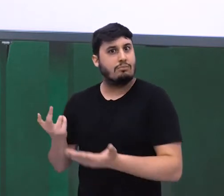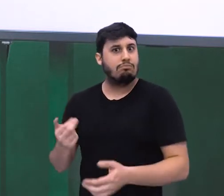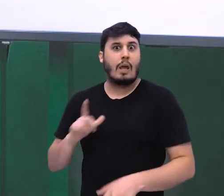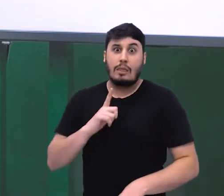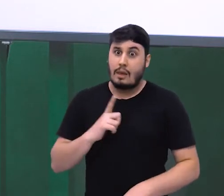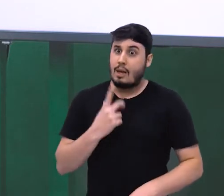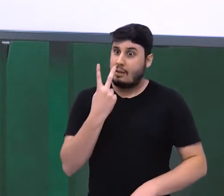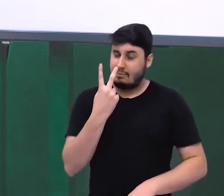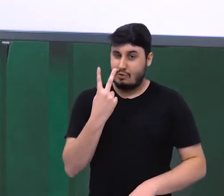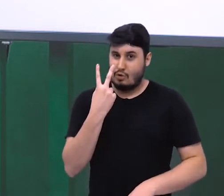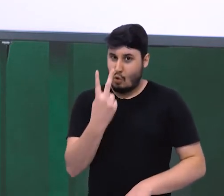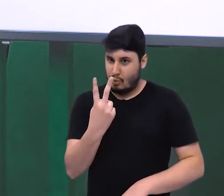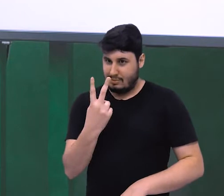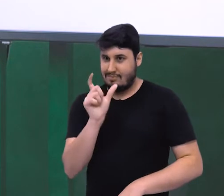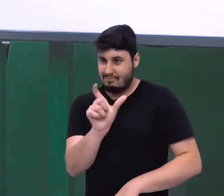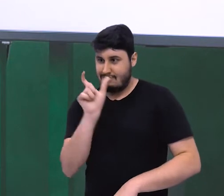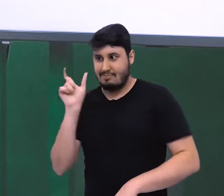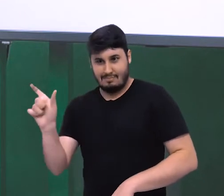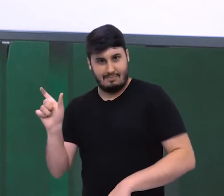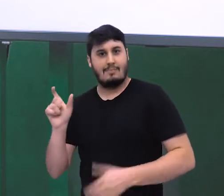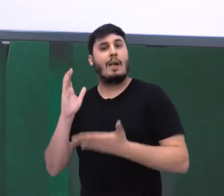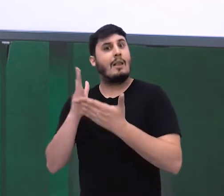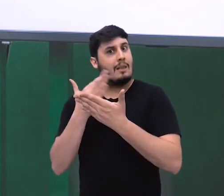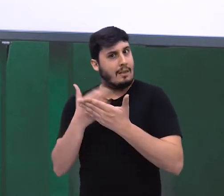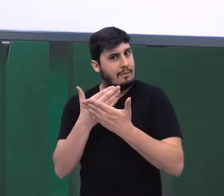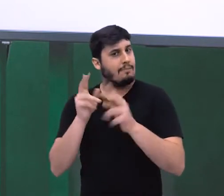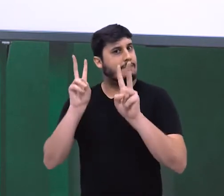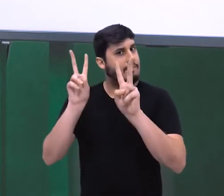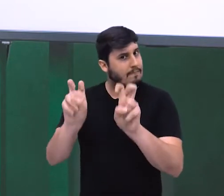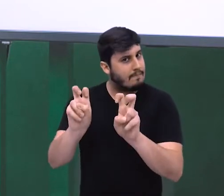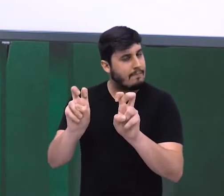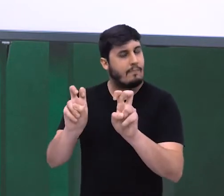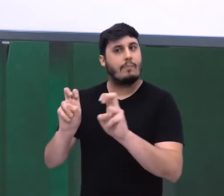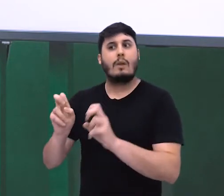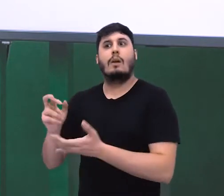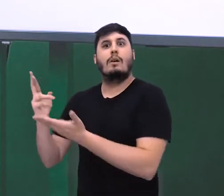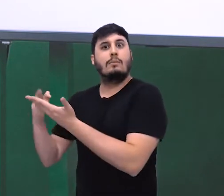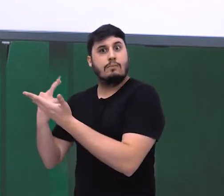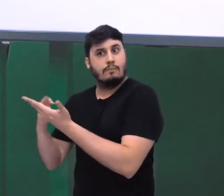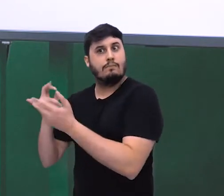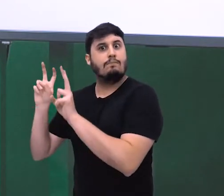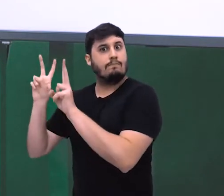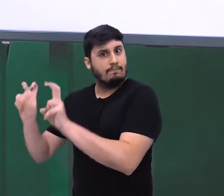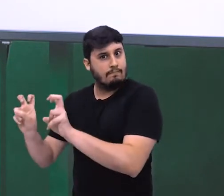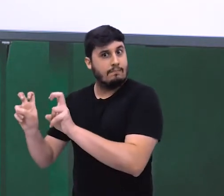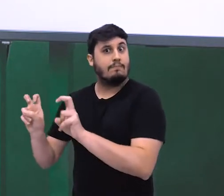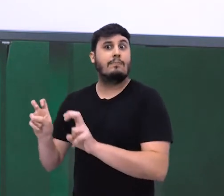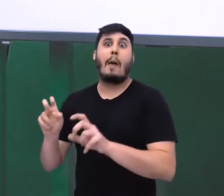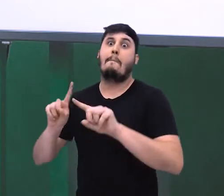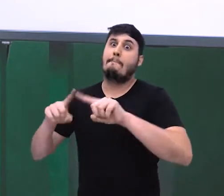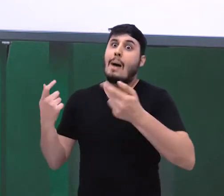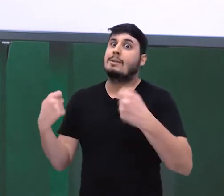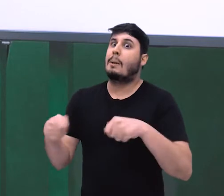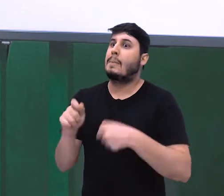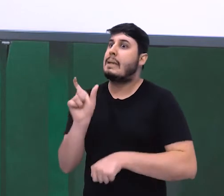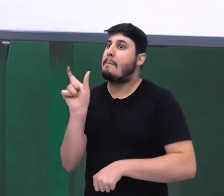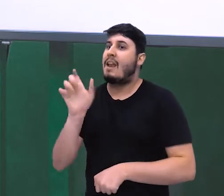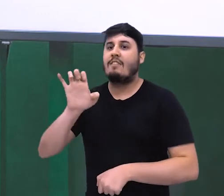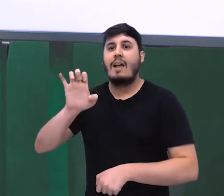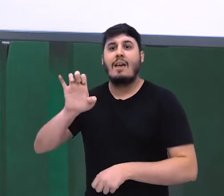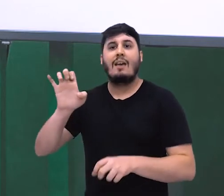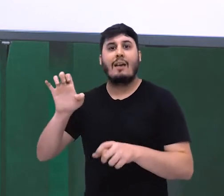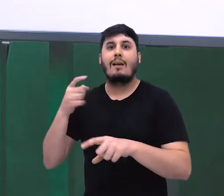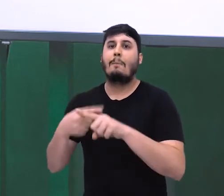Livros é um núcleo, revistas é outro núcleo. E nós usamos também a conjunção E para ligar